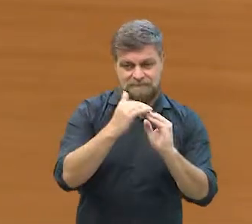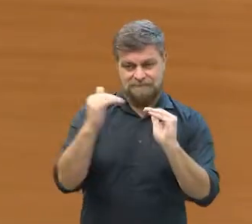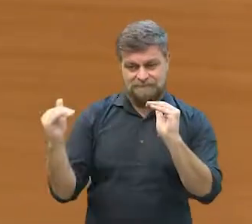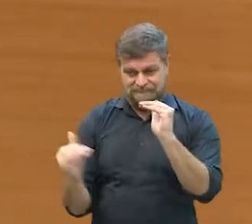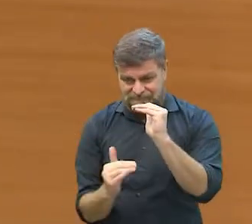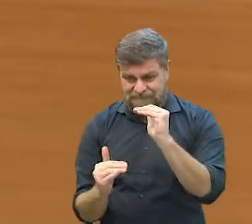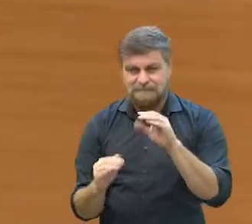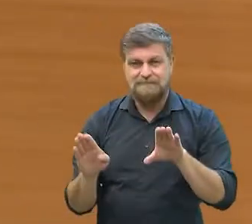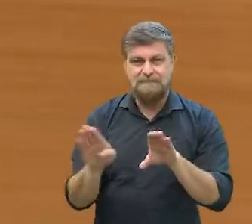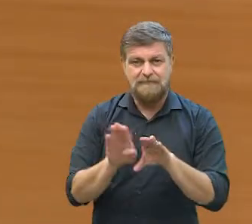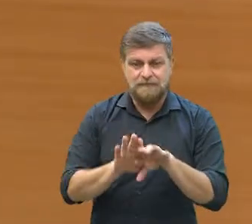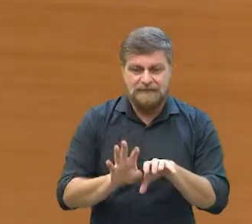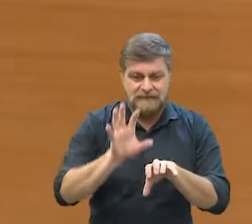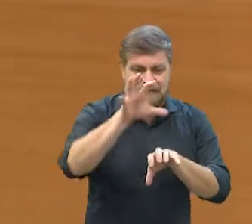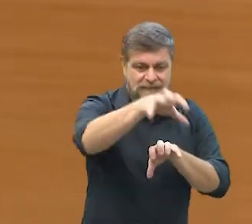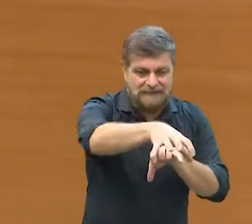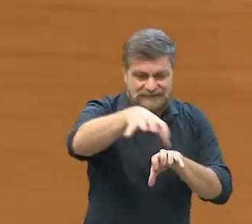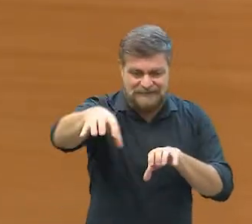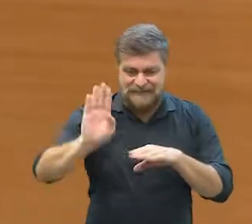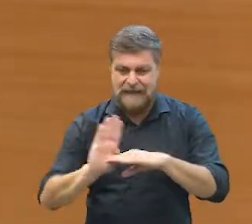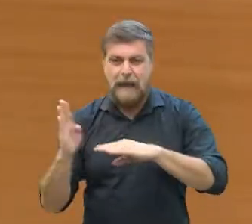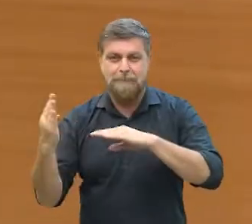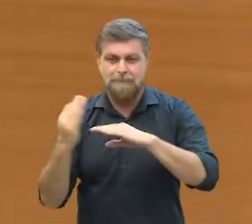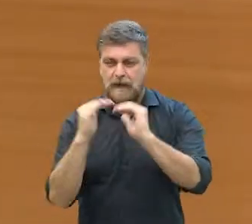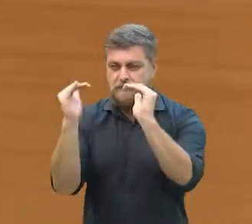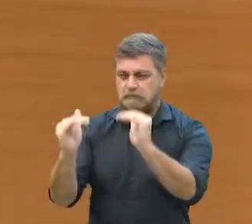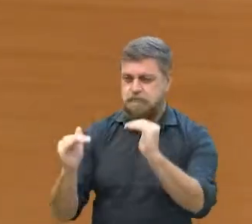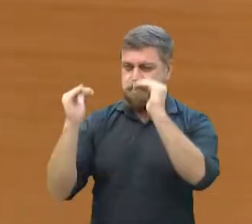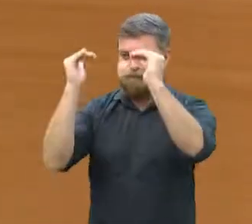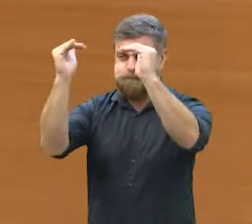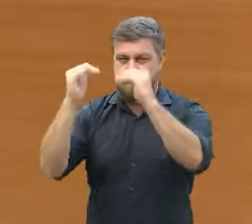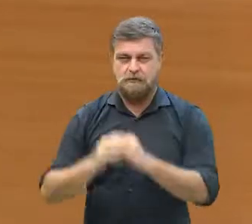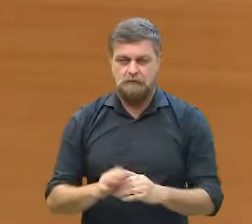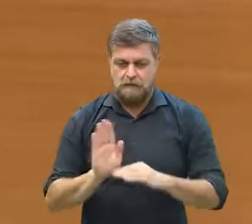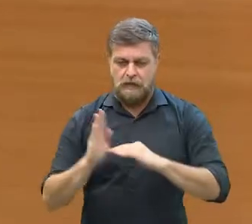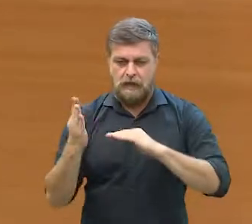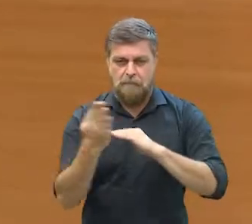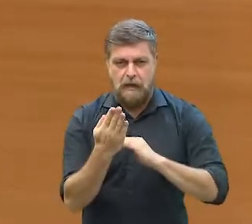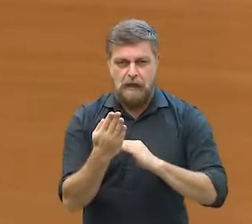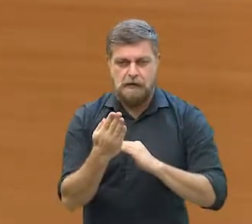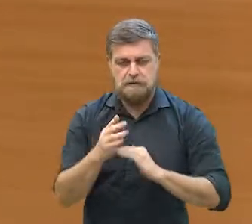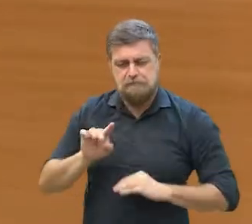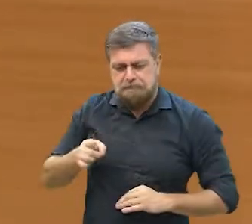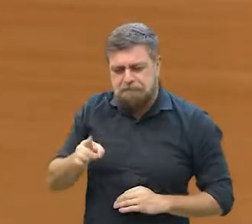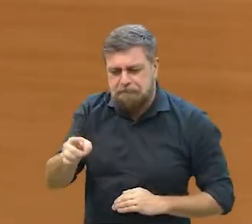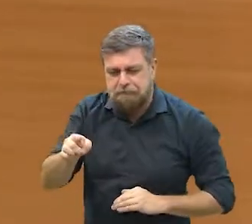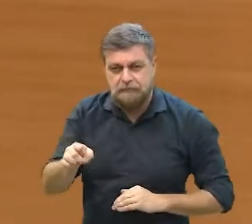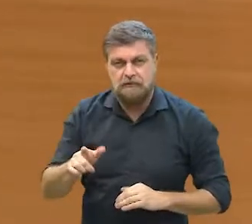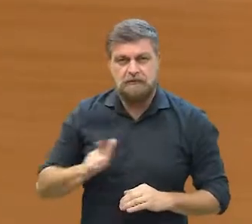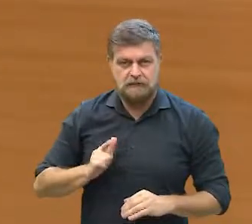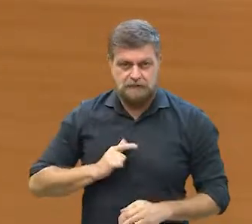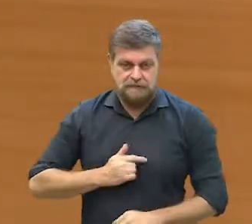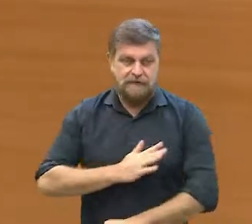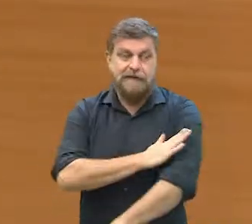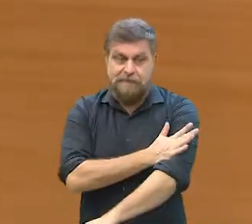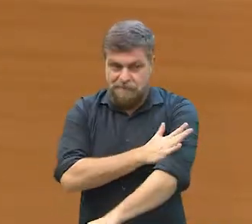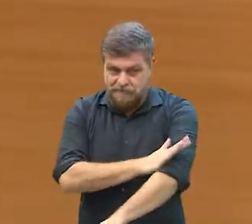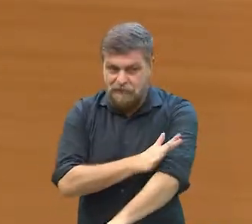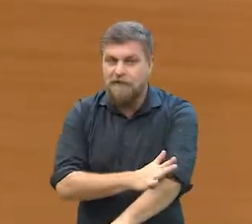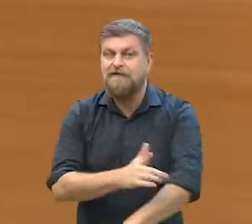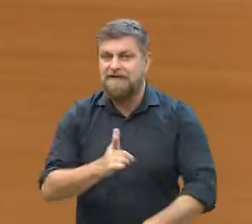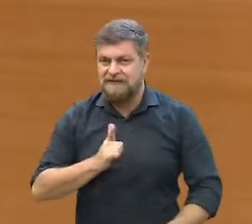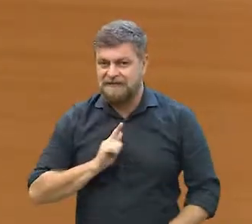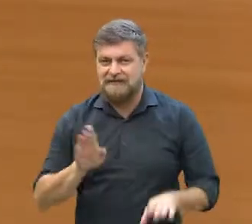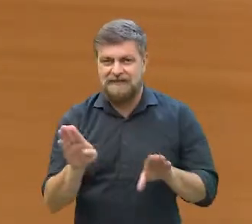mas ela também é territorial, né? Então, a gente tem amplas regiões periféricas, ela é social, racial e territorial,